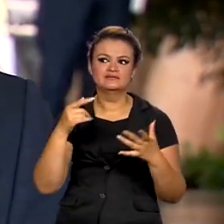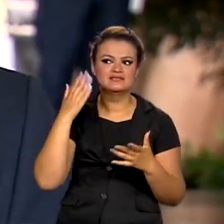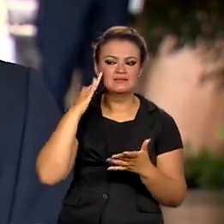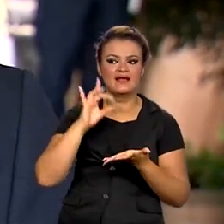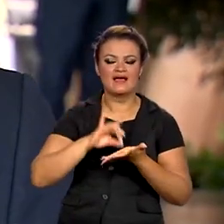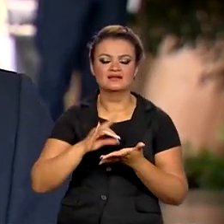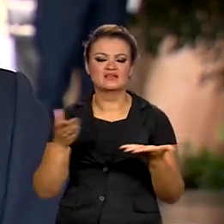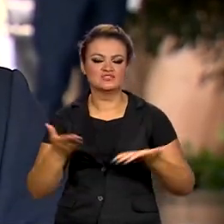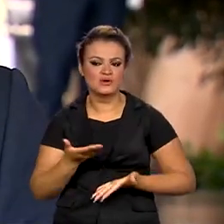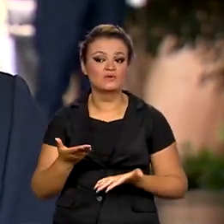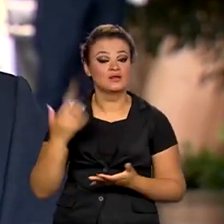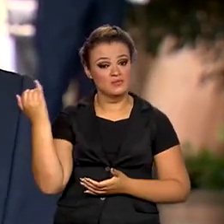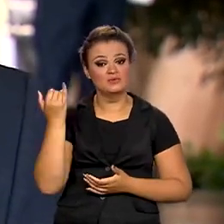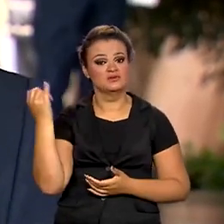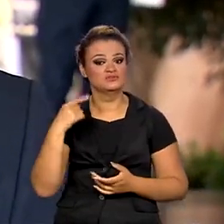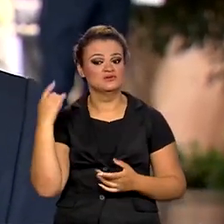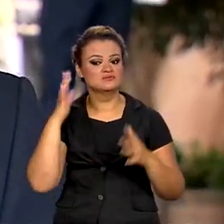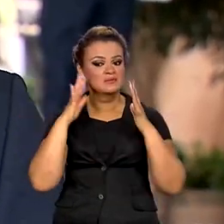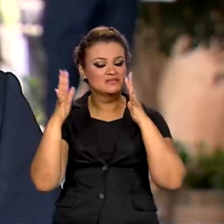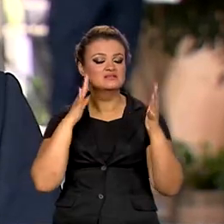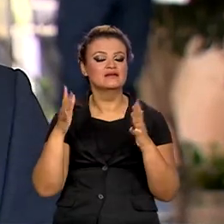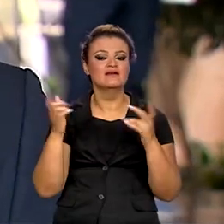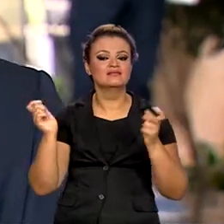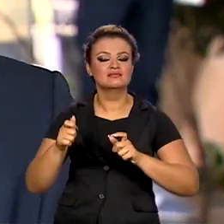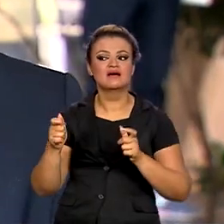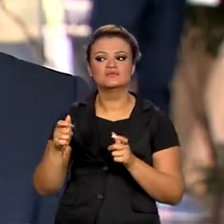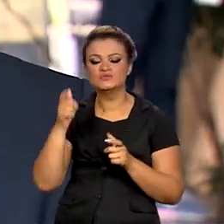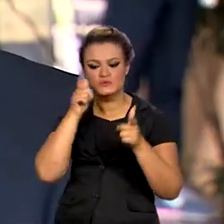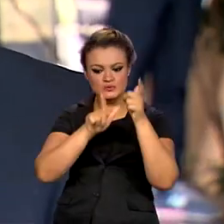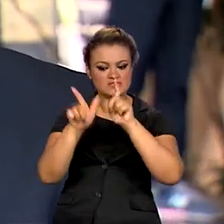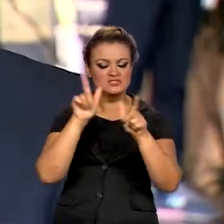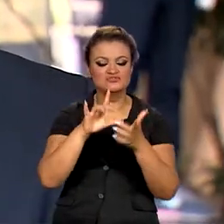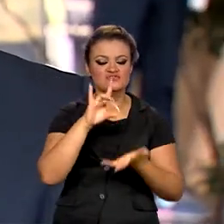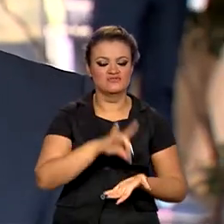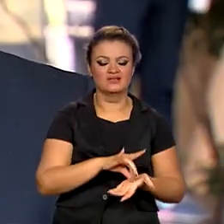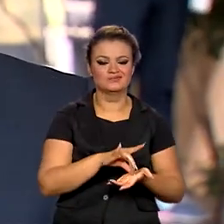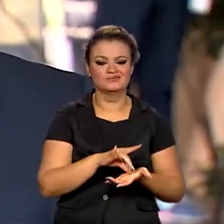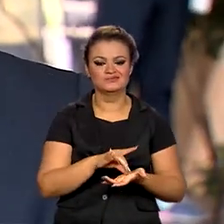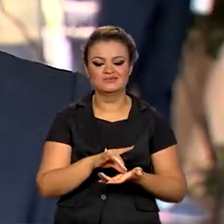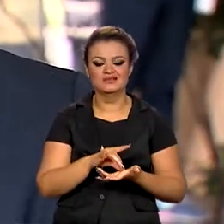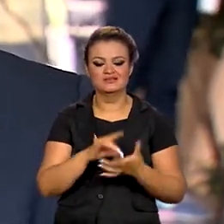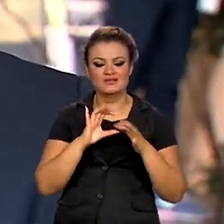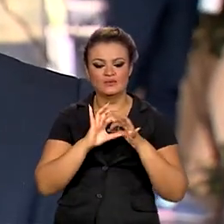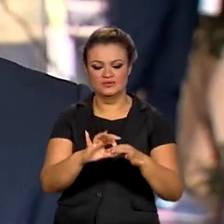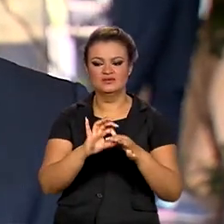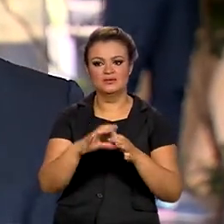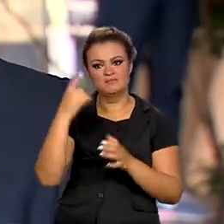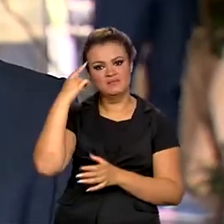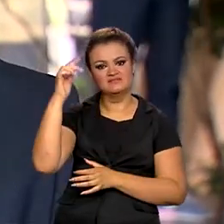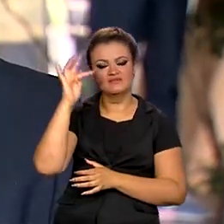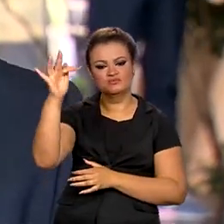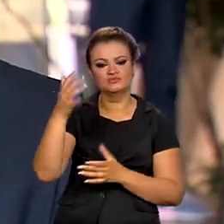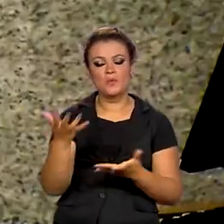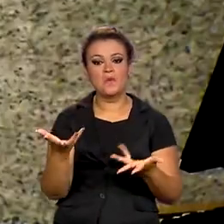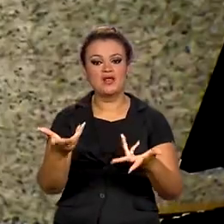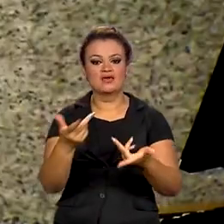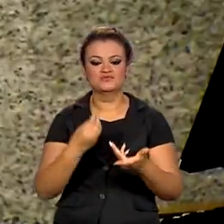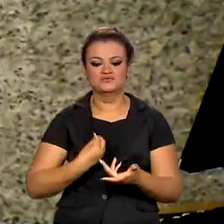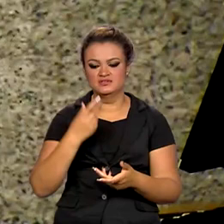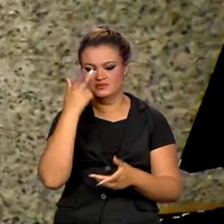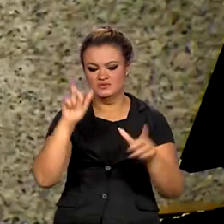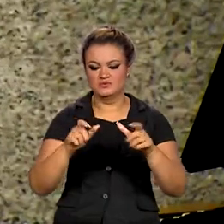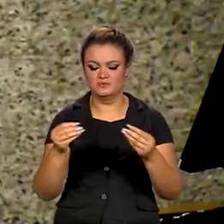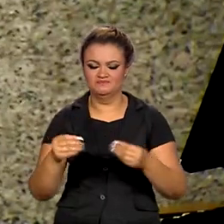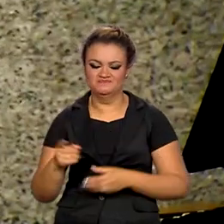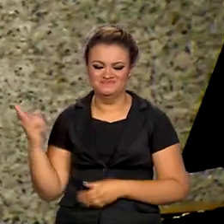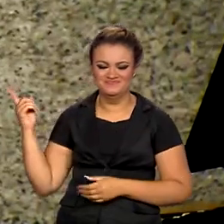realidade é muito importante para nós e faz com que a gente consiga, de fato, estar ligado e estar pensando em qualidade de vida. Teremos